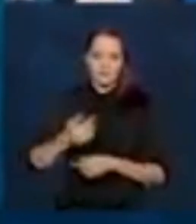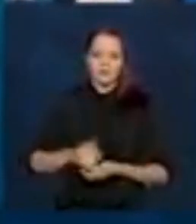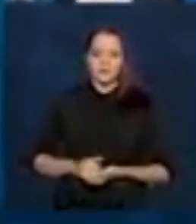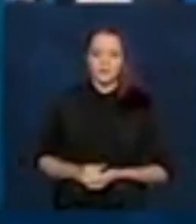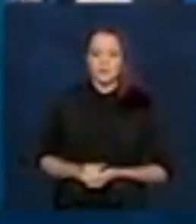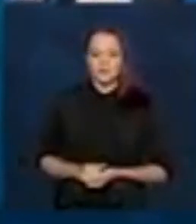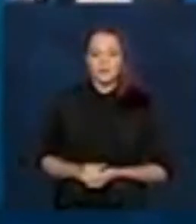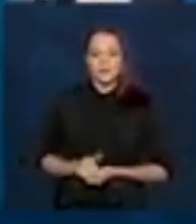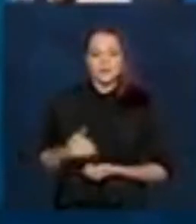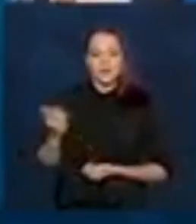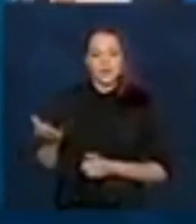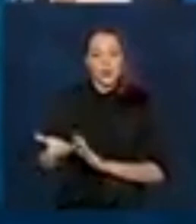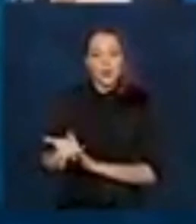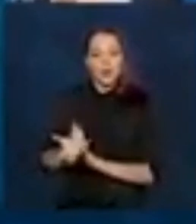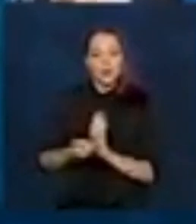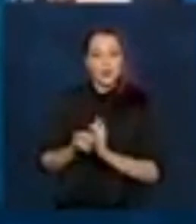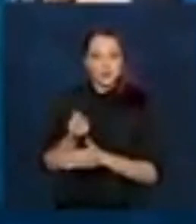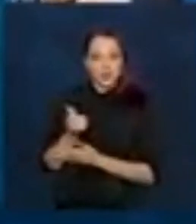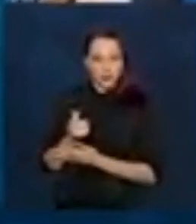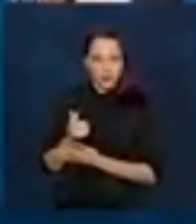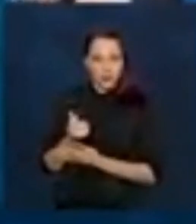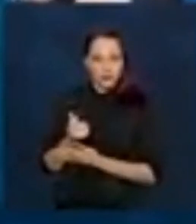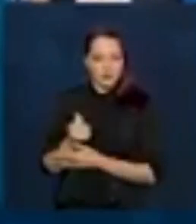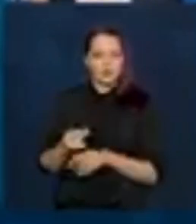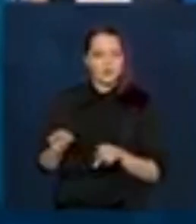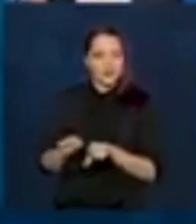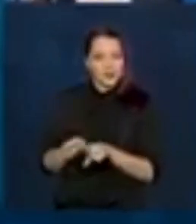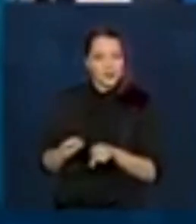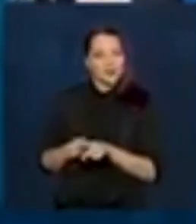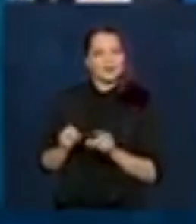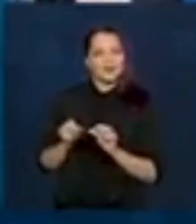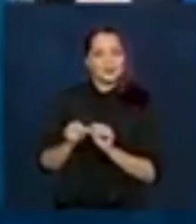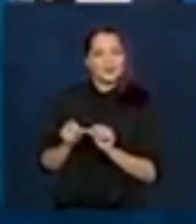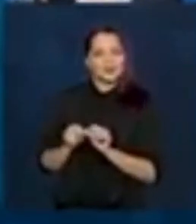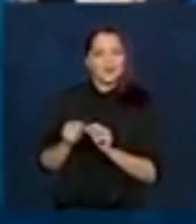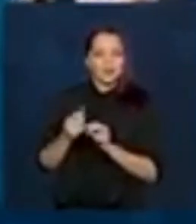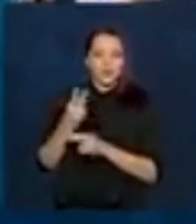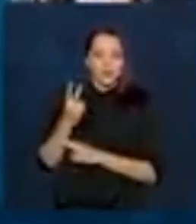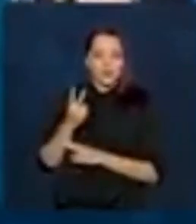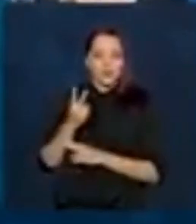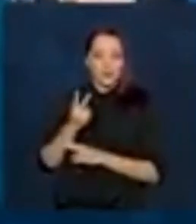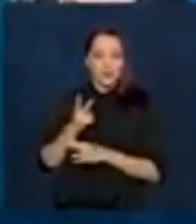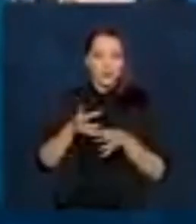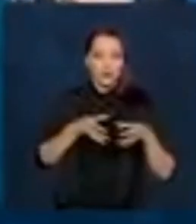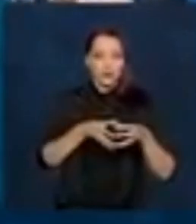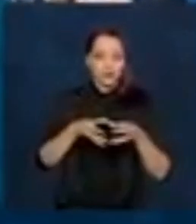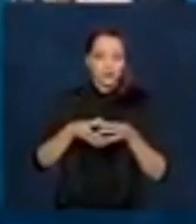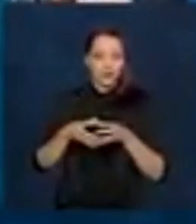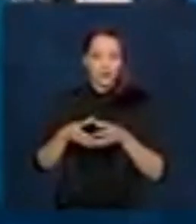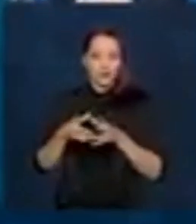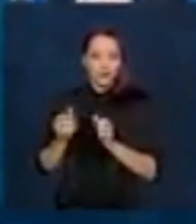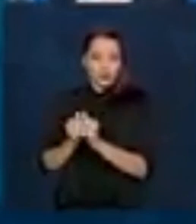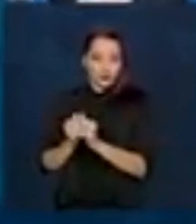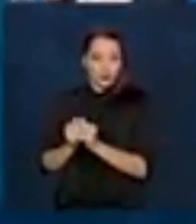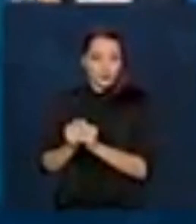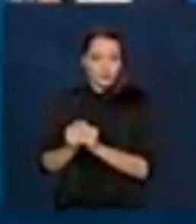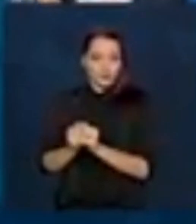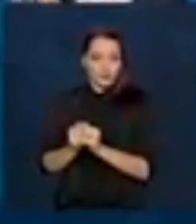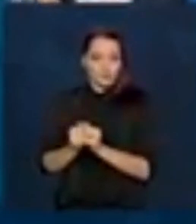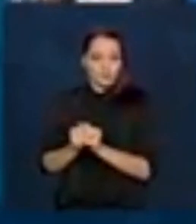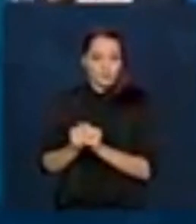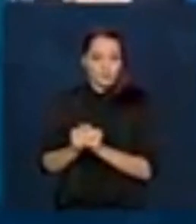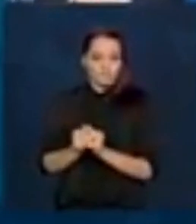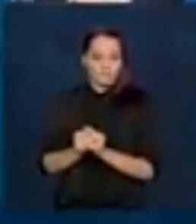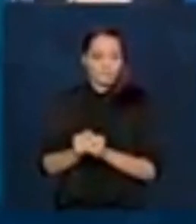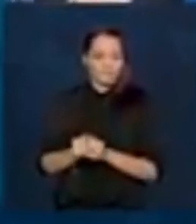Então, o saque em dinheiro nós também faremos de dois ciclos ao mesmo tempo. ou seja, apesar